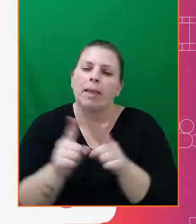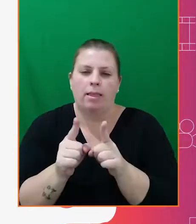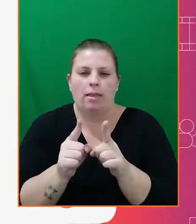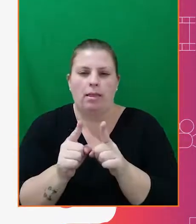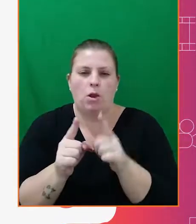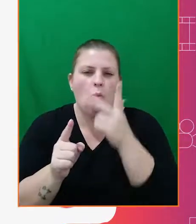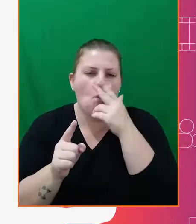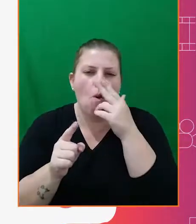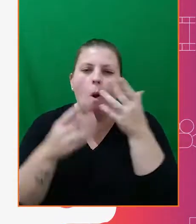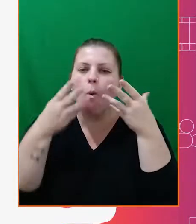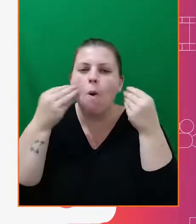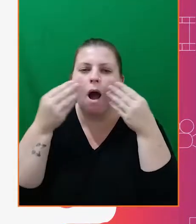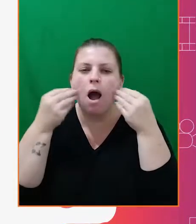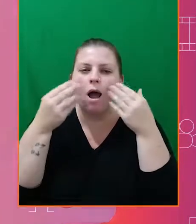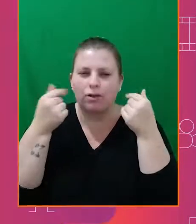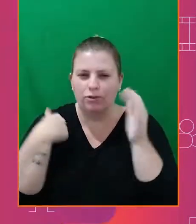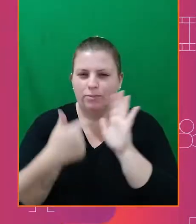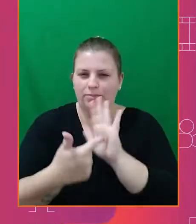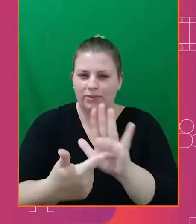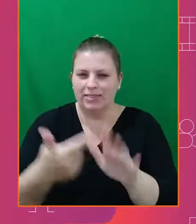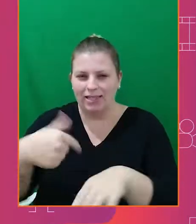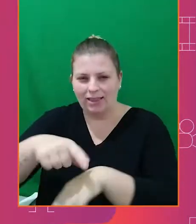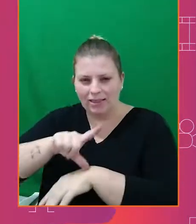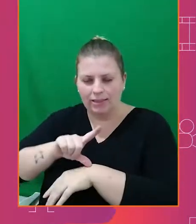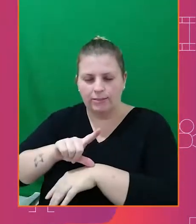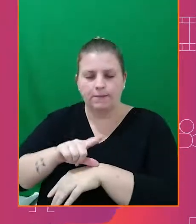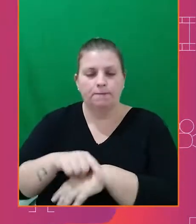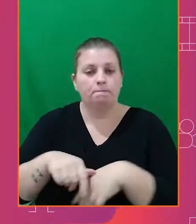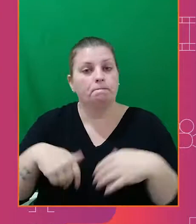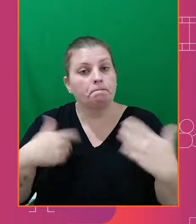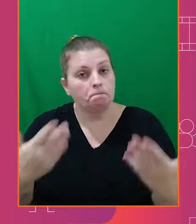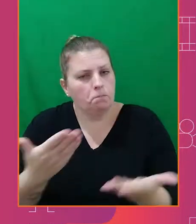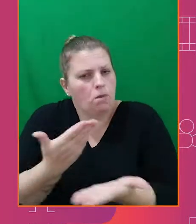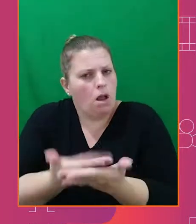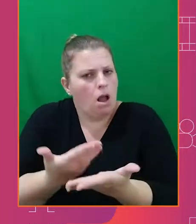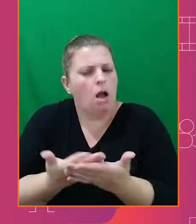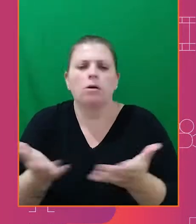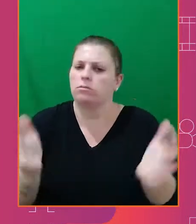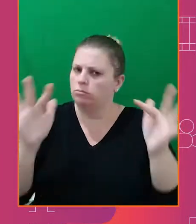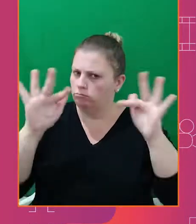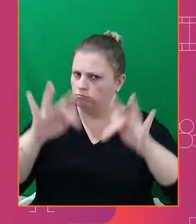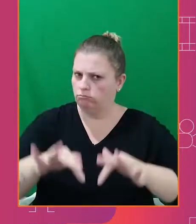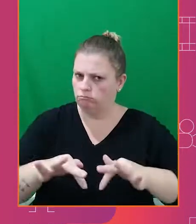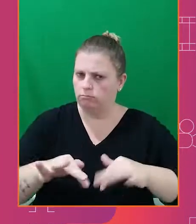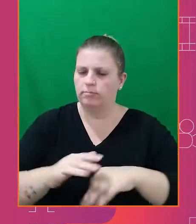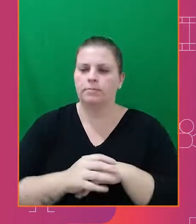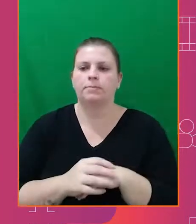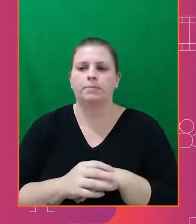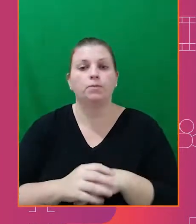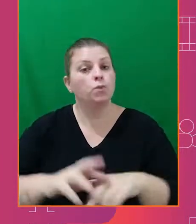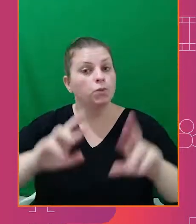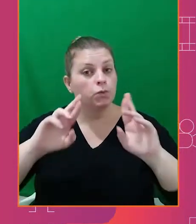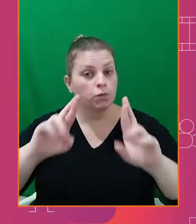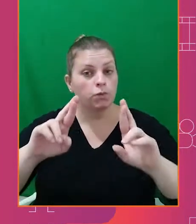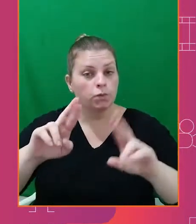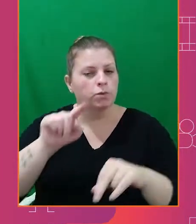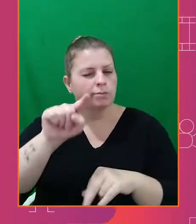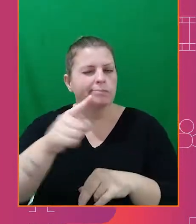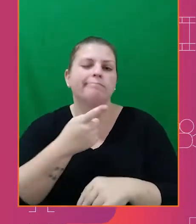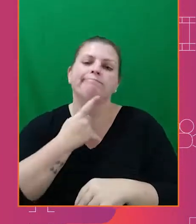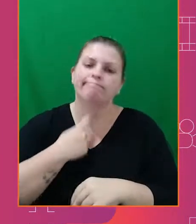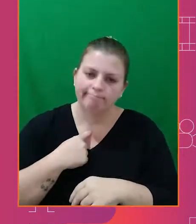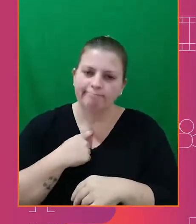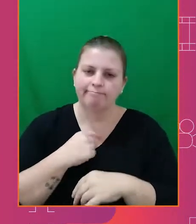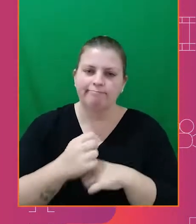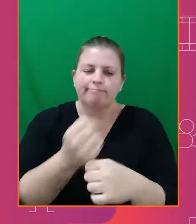do gatinho que eu apresentei há pouco. Nossa aula sobre linhas de ação se encerra por aqui. Eu espero que você